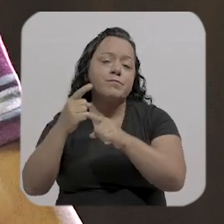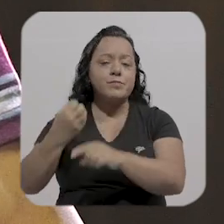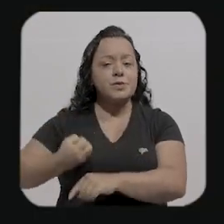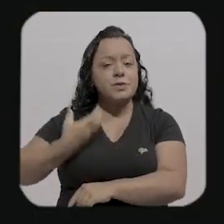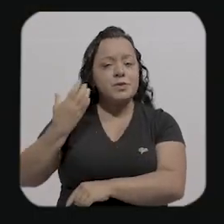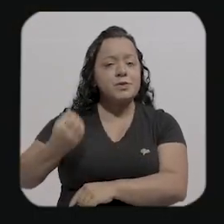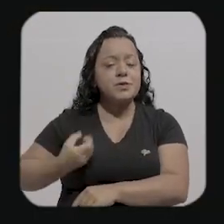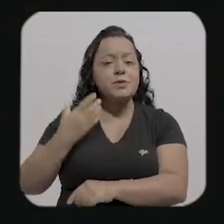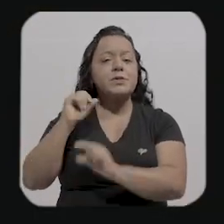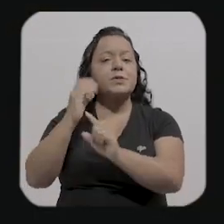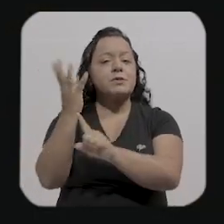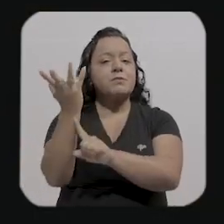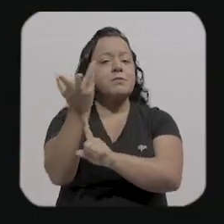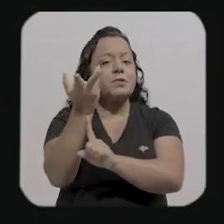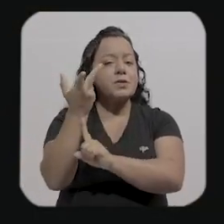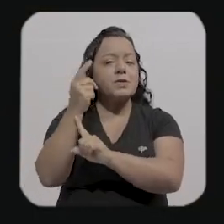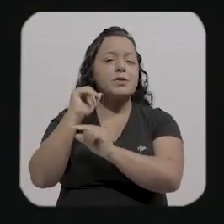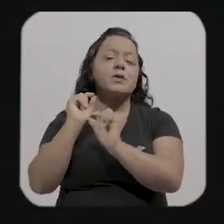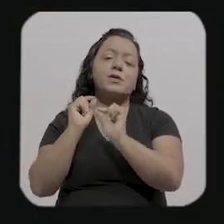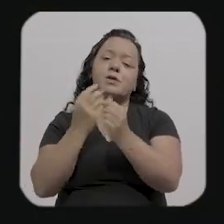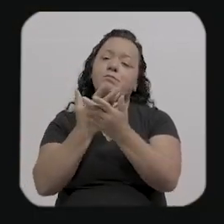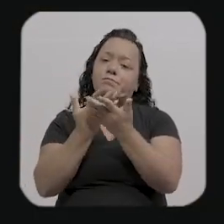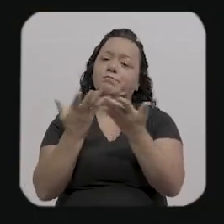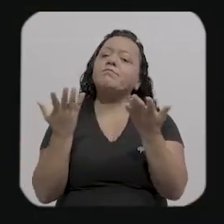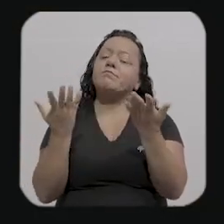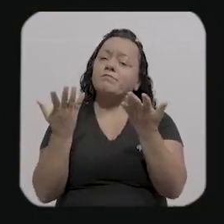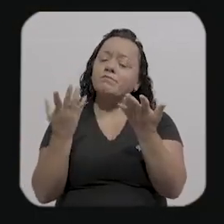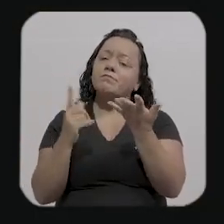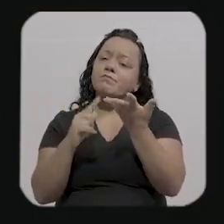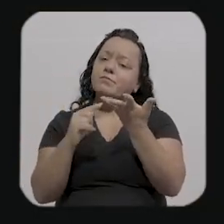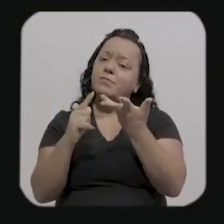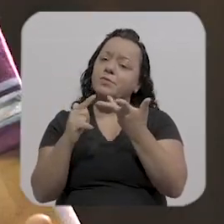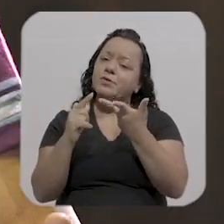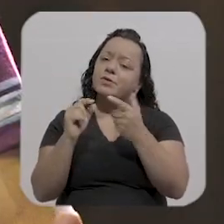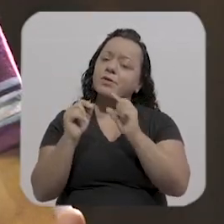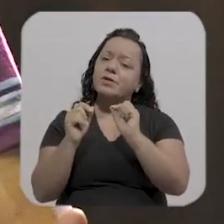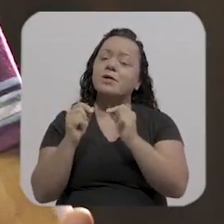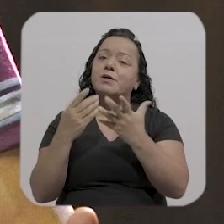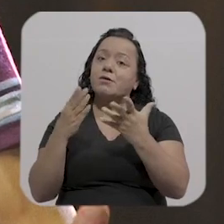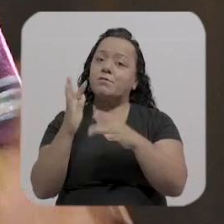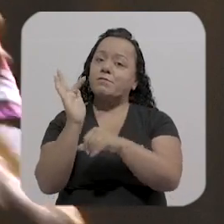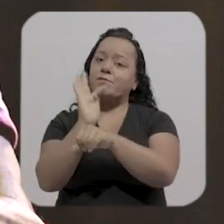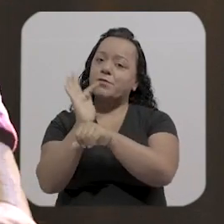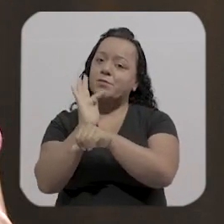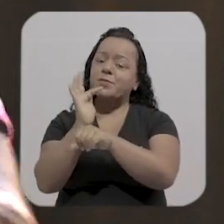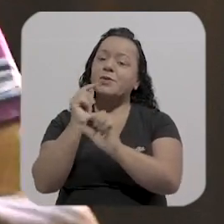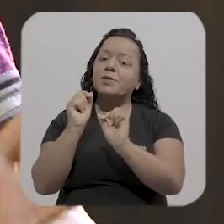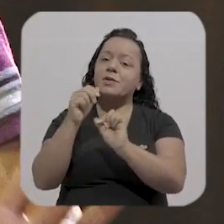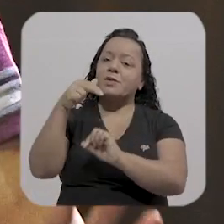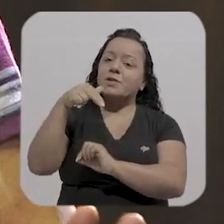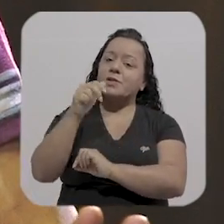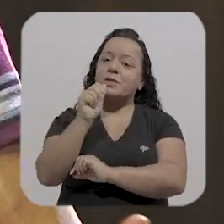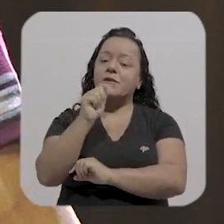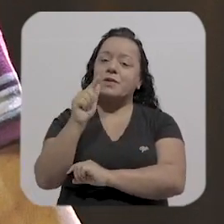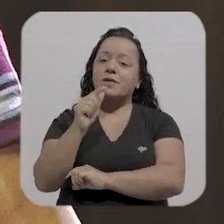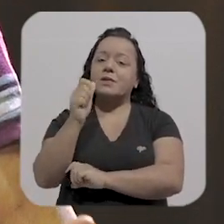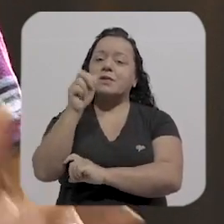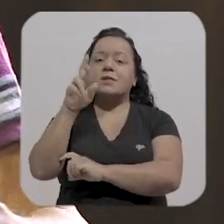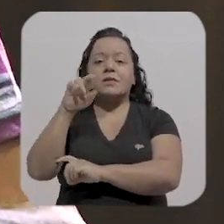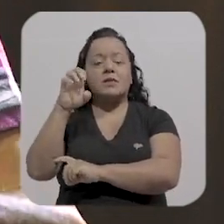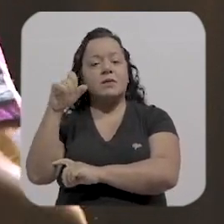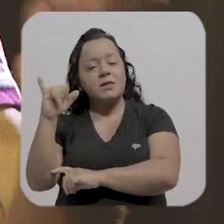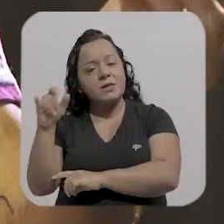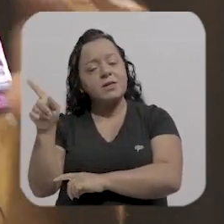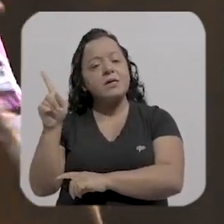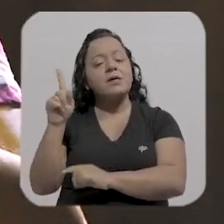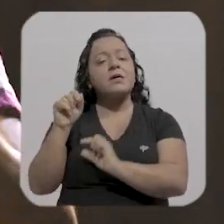Nazaré do barro que você fez também traz essas questões de como que a gente se relaciona com